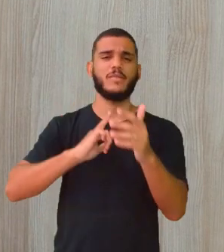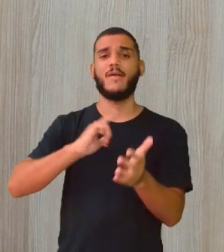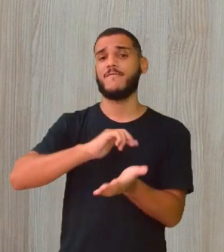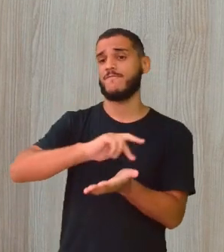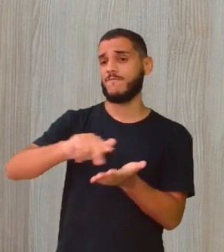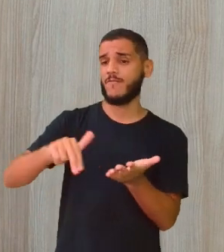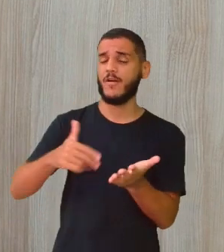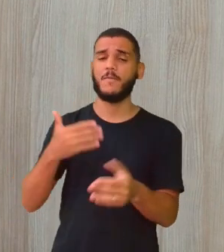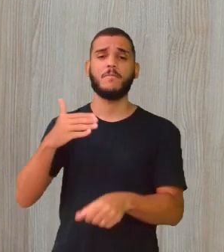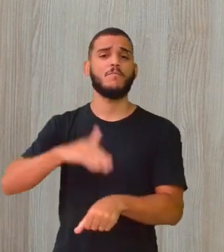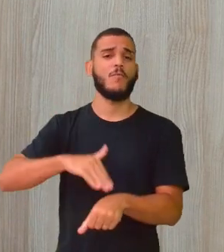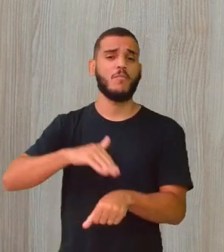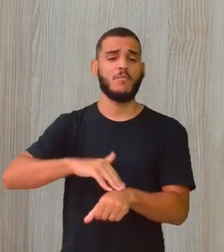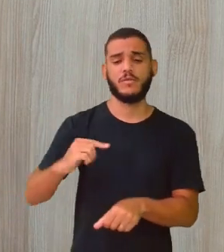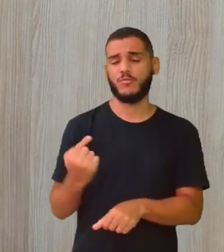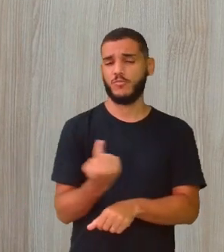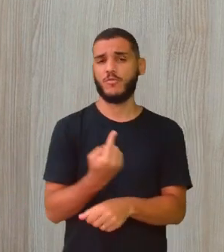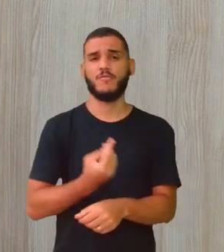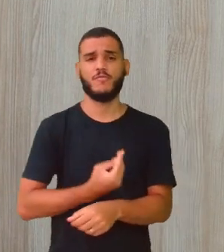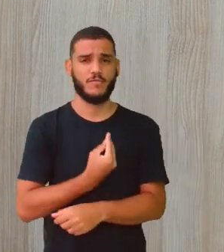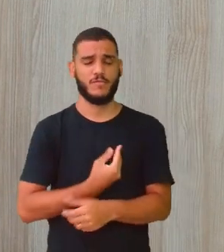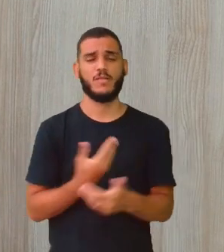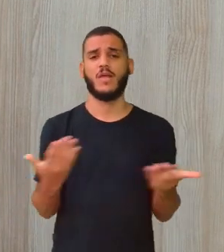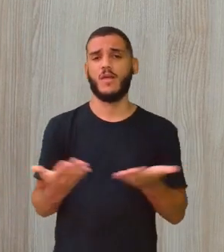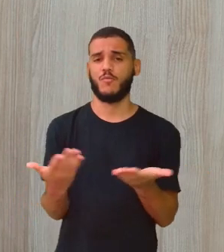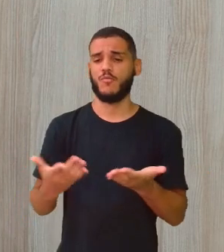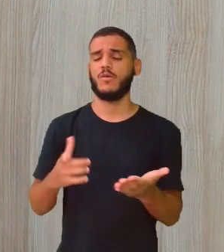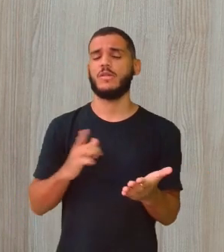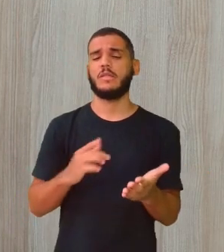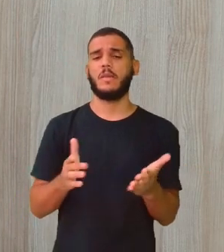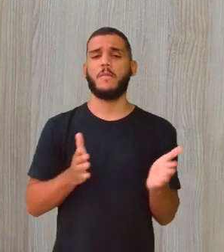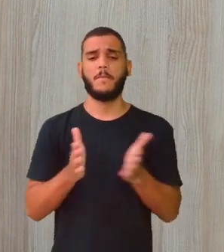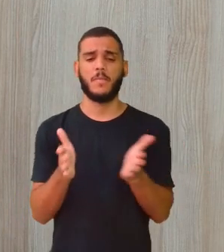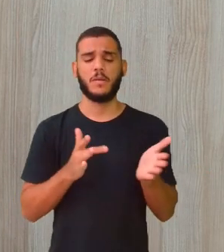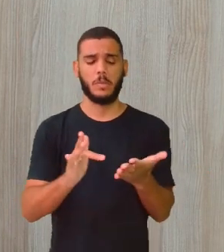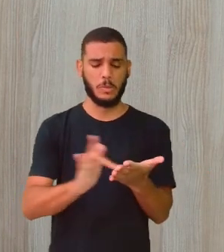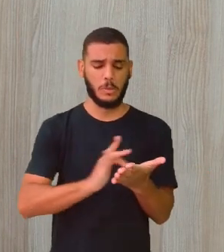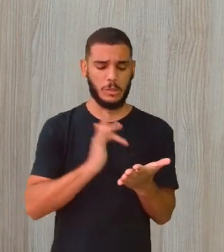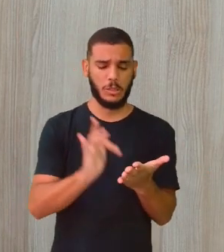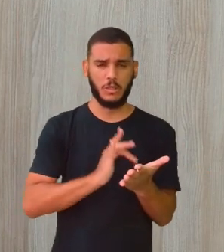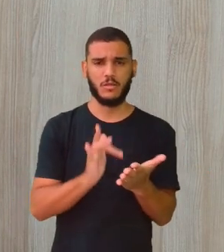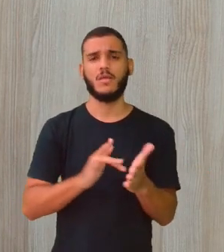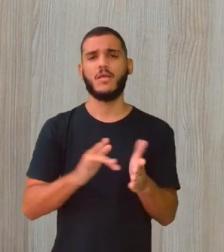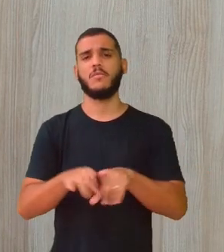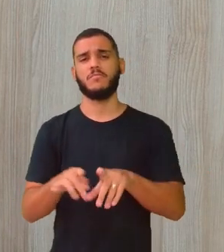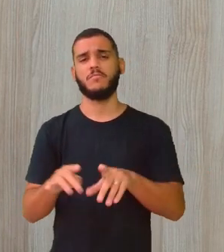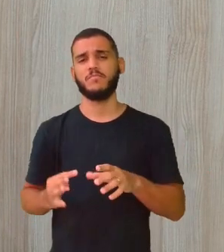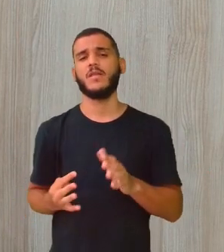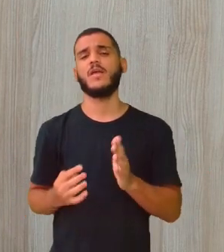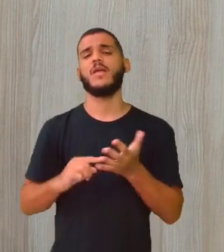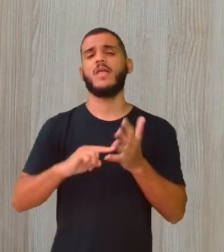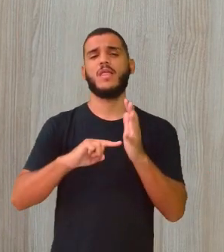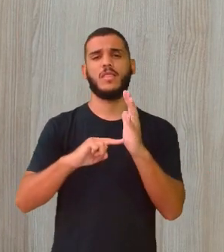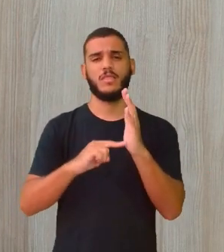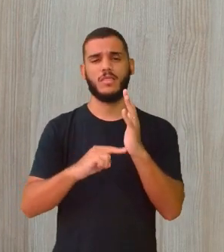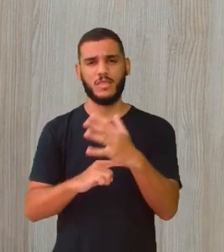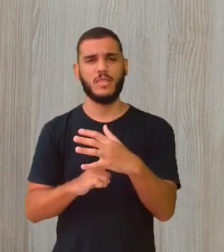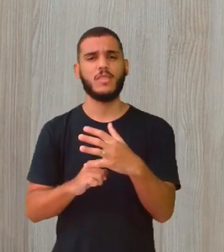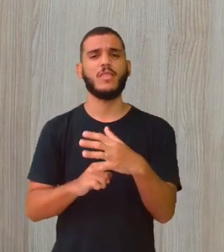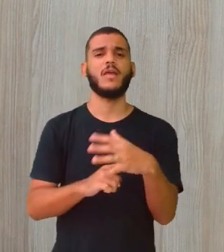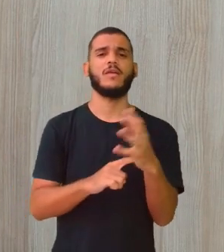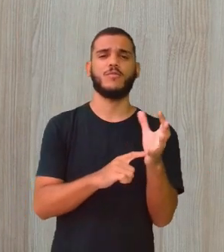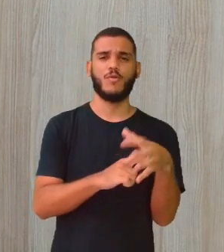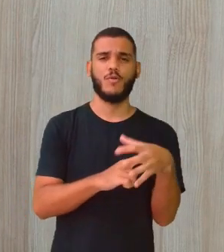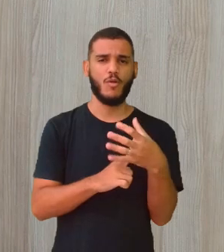Inclusive, nesse momento que a gente vive, né? Dessa era digital, tecnológica. Quantas coisas não facilitou, né? Para a gente ter